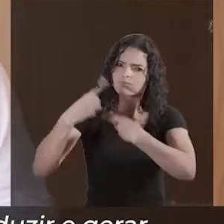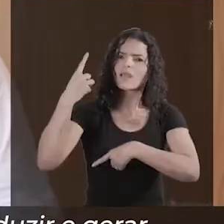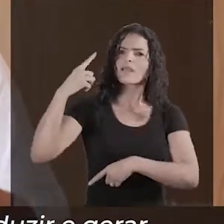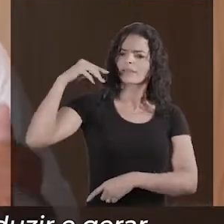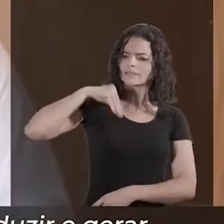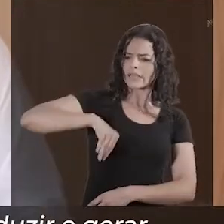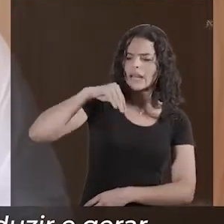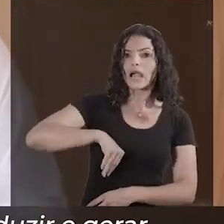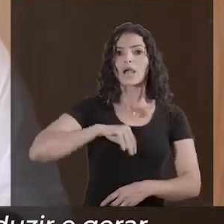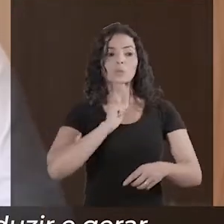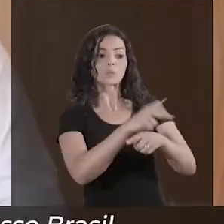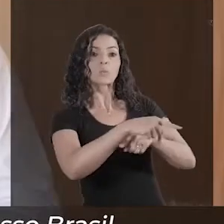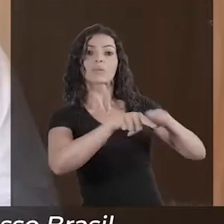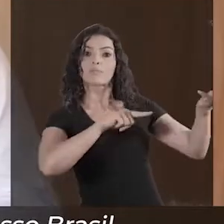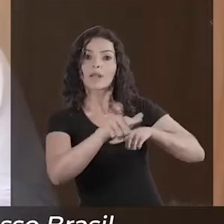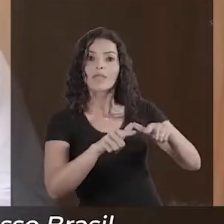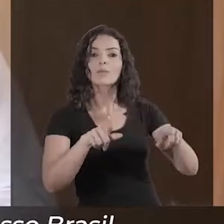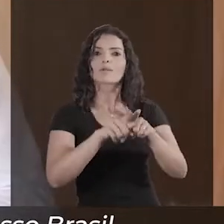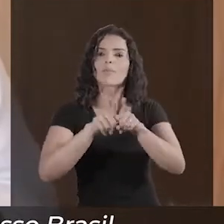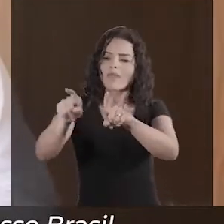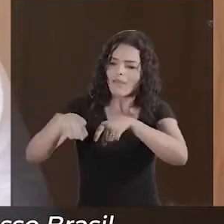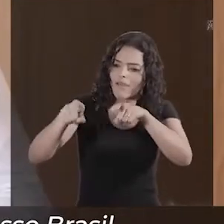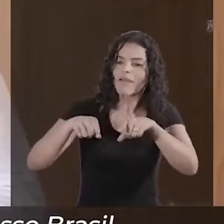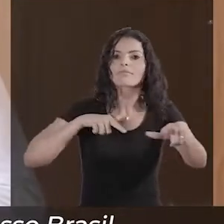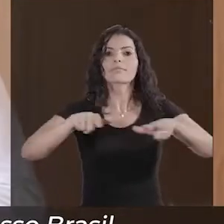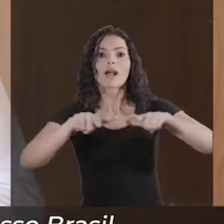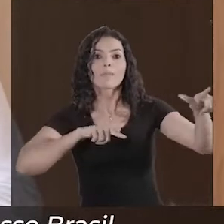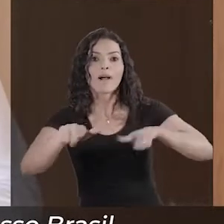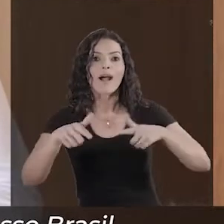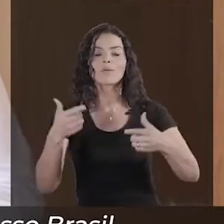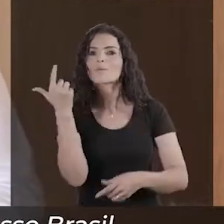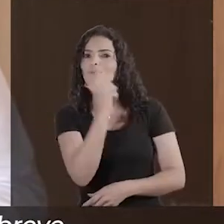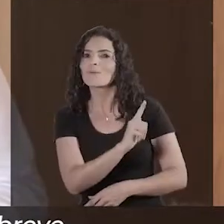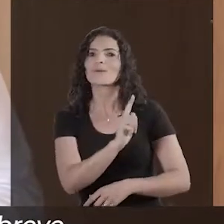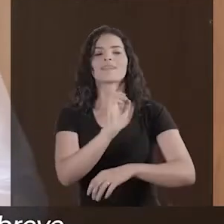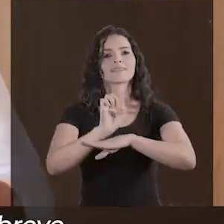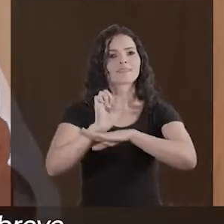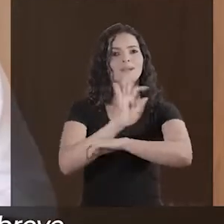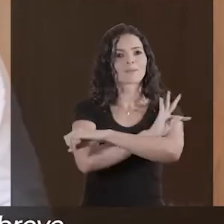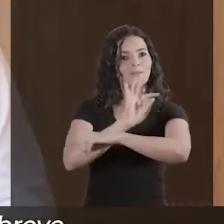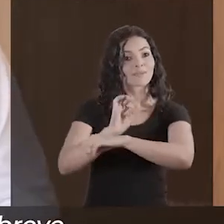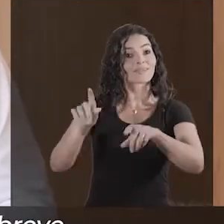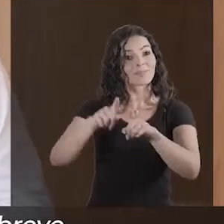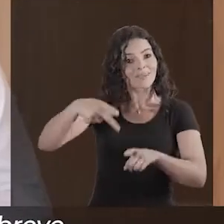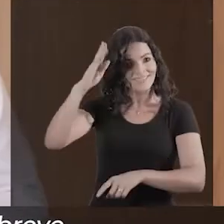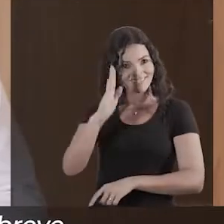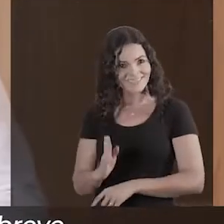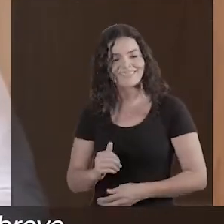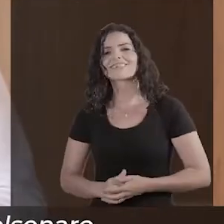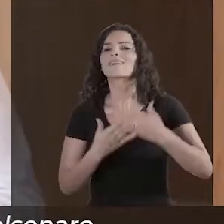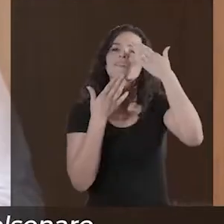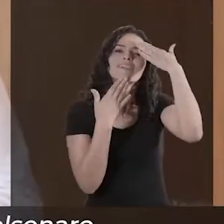poder produzir e gerar emprego e renda no nosso Tocantins e no nosso Brasil. Por isso, a minha gratidão e uma